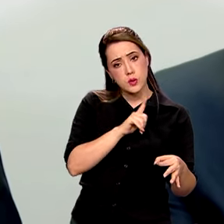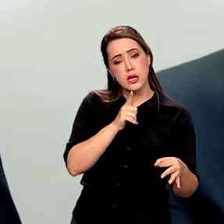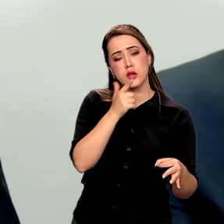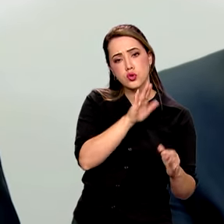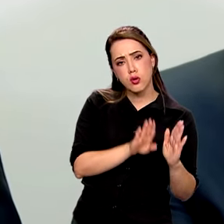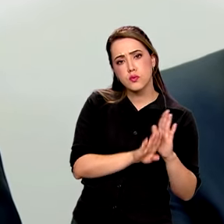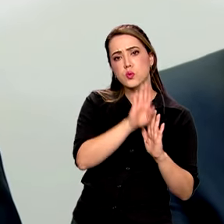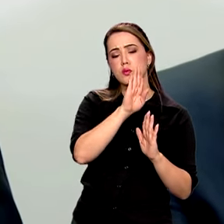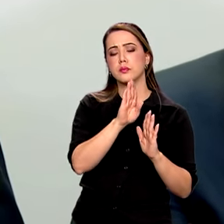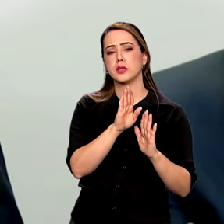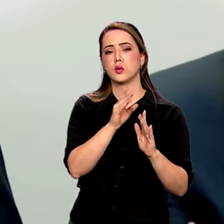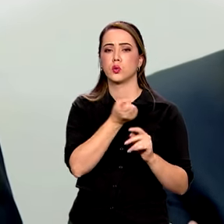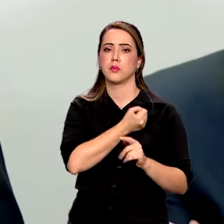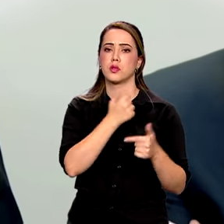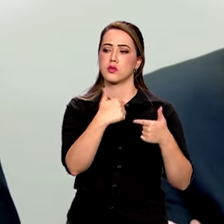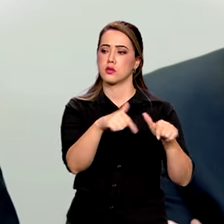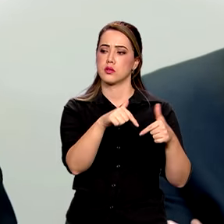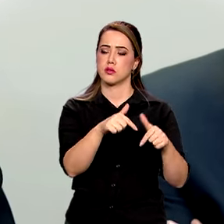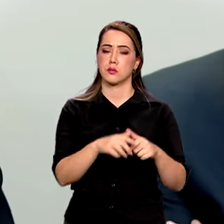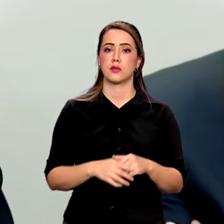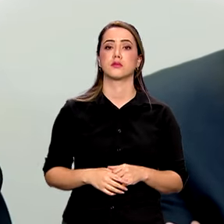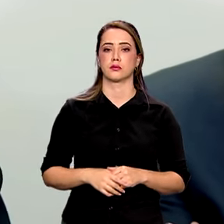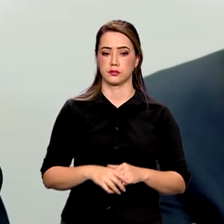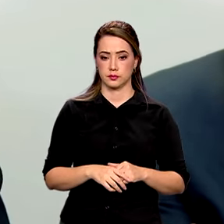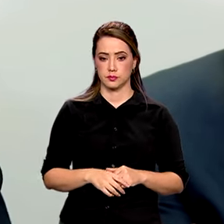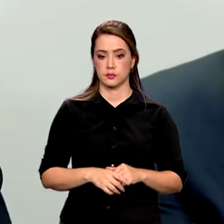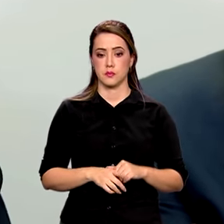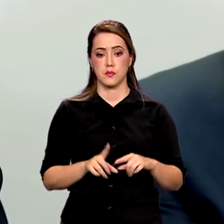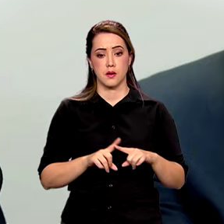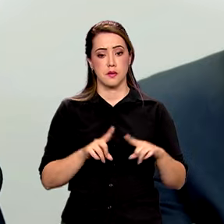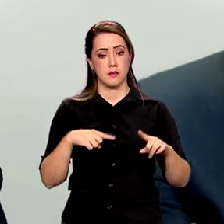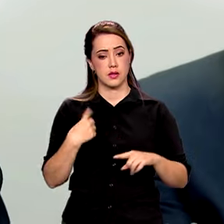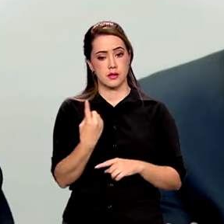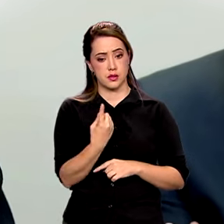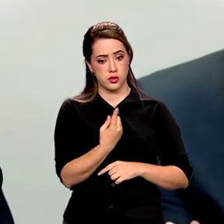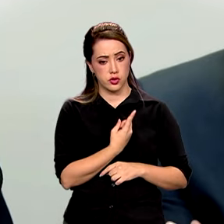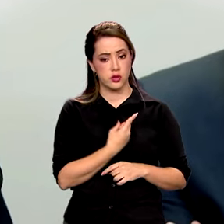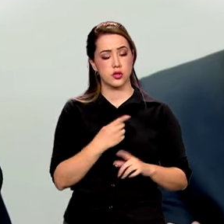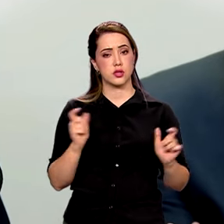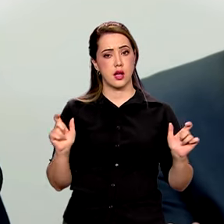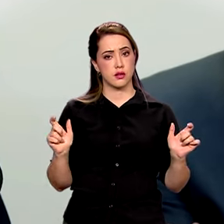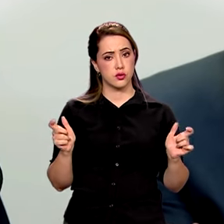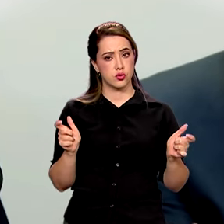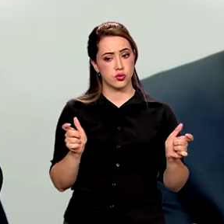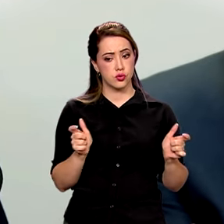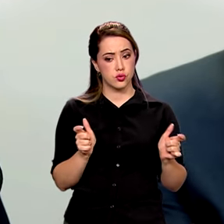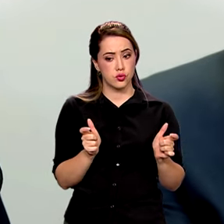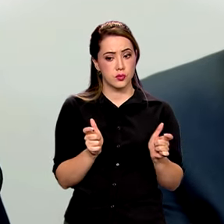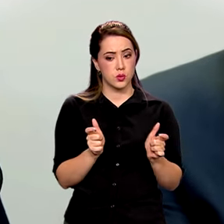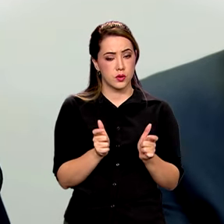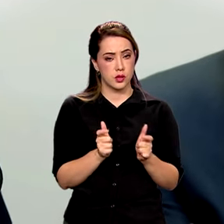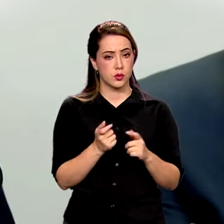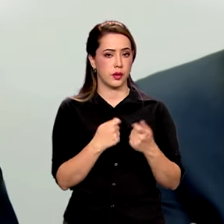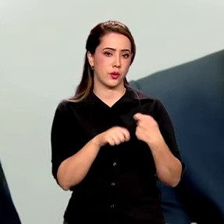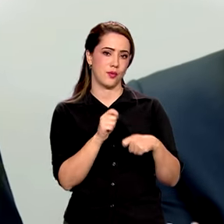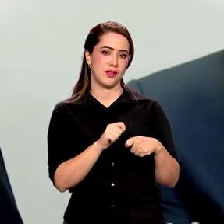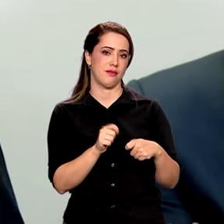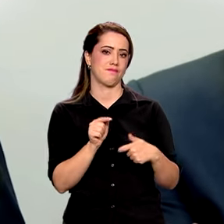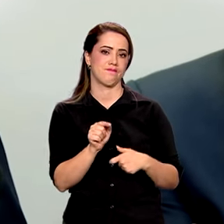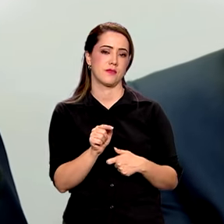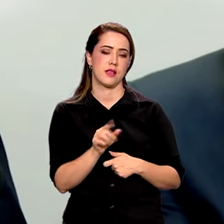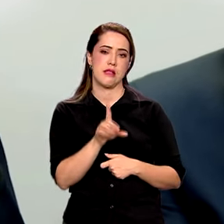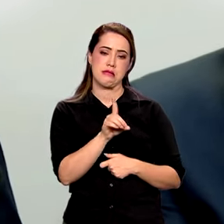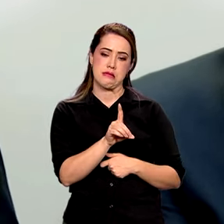o resultado no segundo semestre. Mas, nós estamos desacelerando. Eu estou fazendo aqui uma...